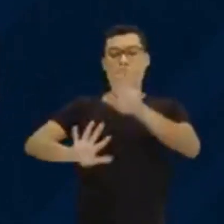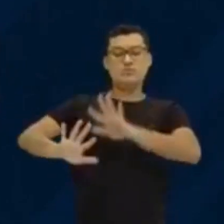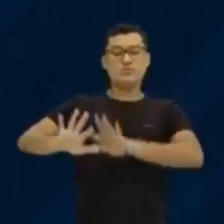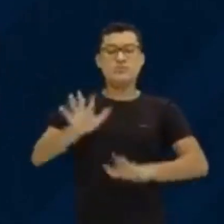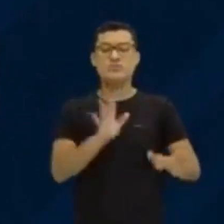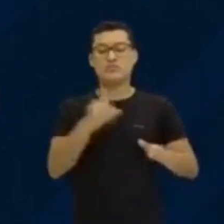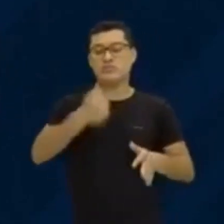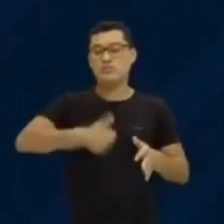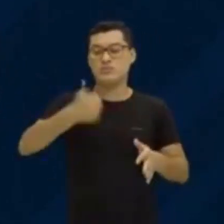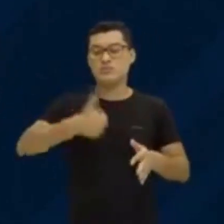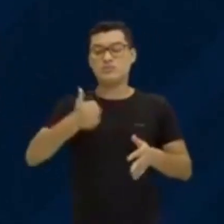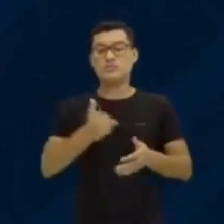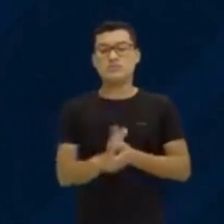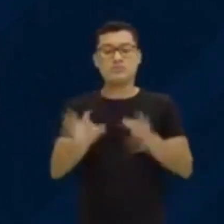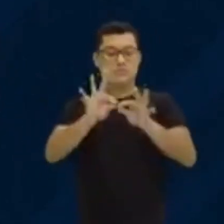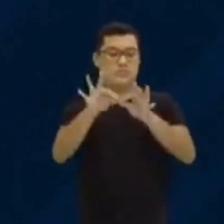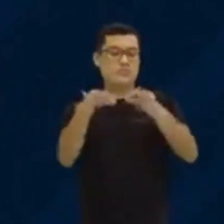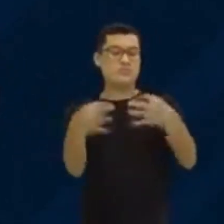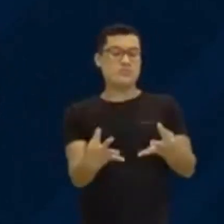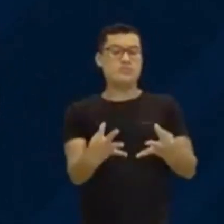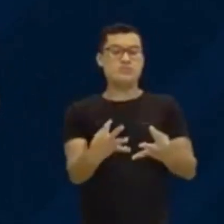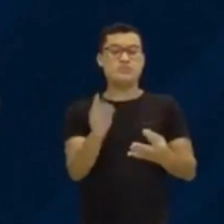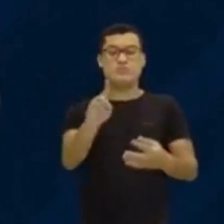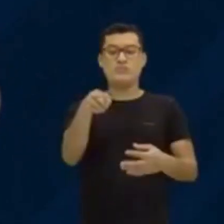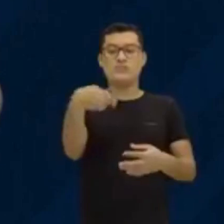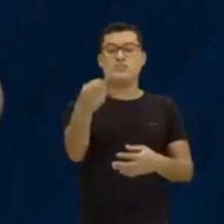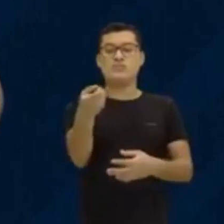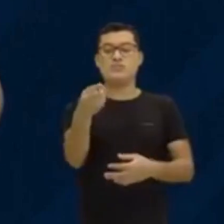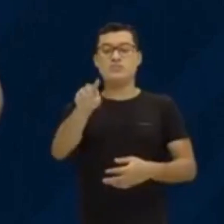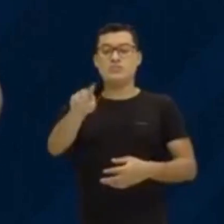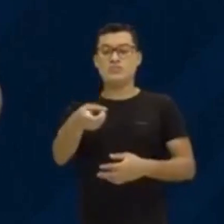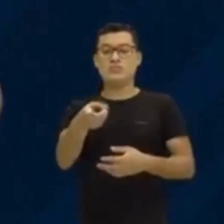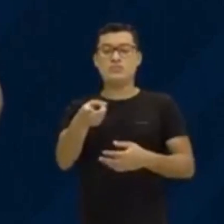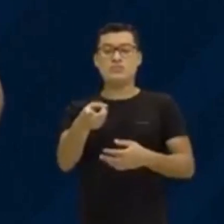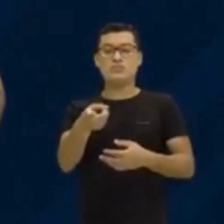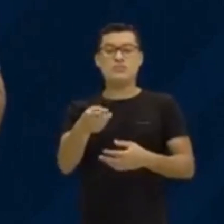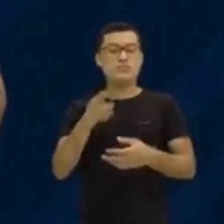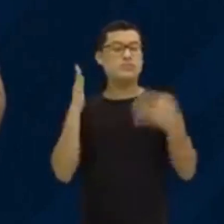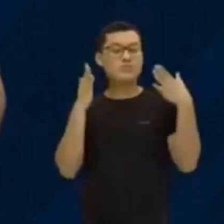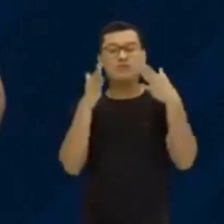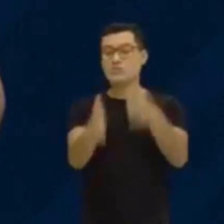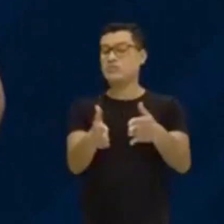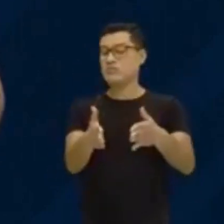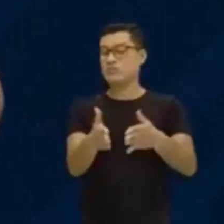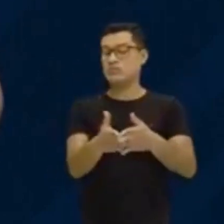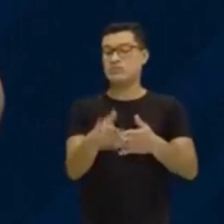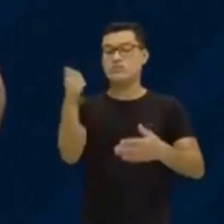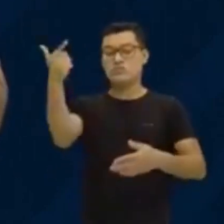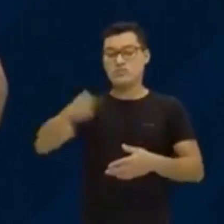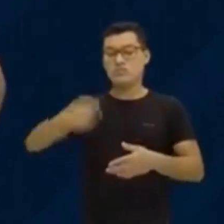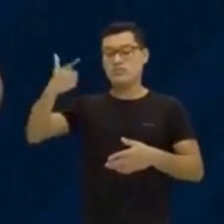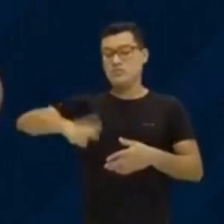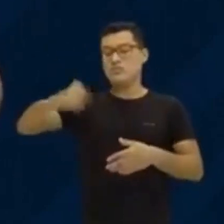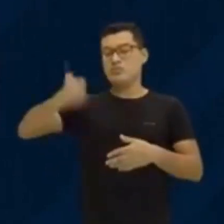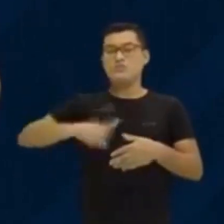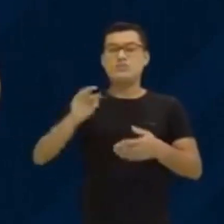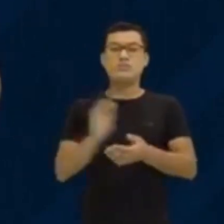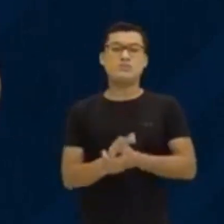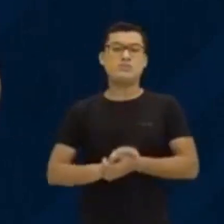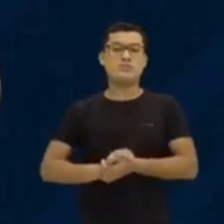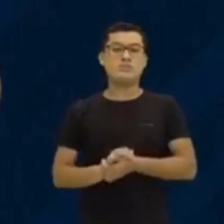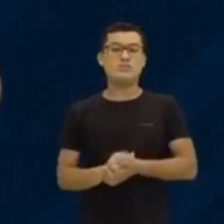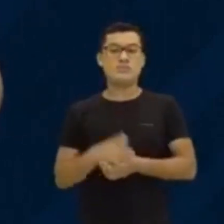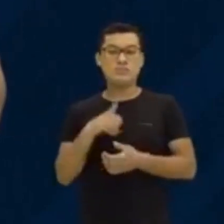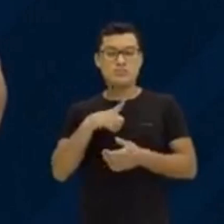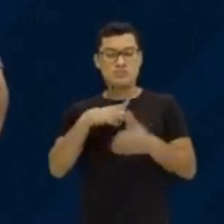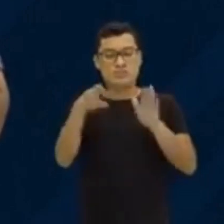Primeiro, se ela é simples. Lembra? Se ela é simples, depois da vírgula é logo direto a repetição. Né? Então, usa aqueles